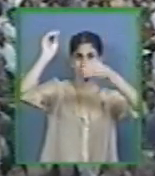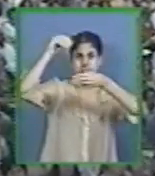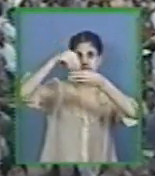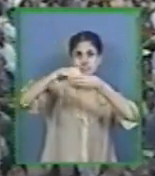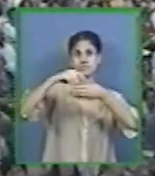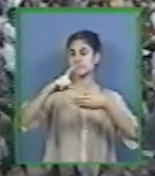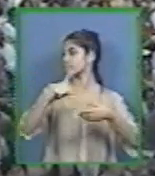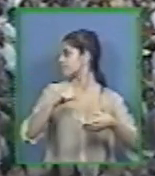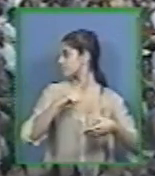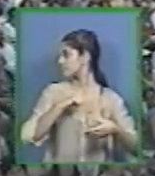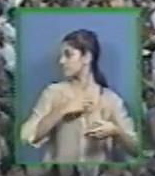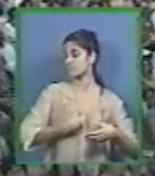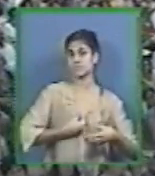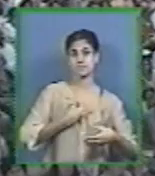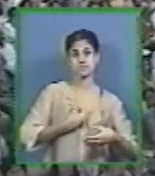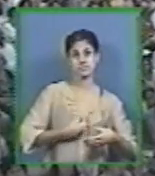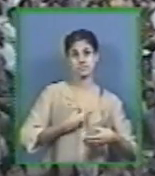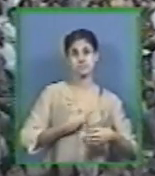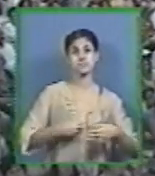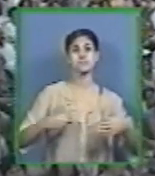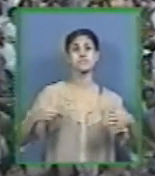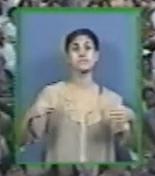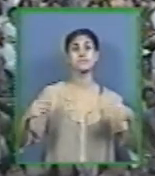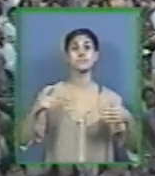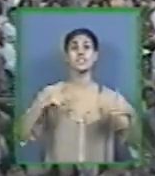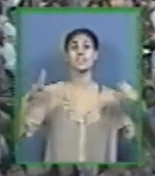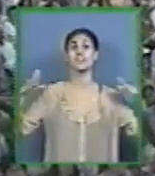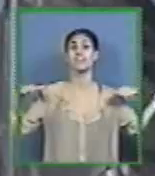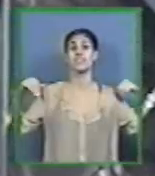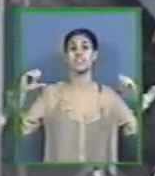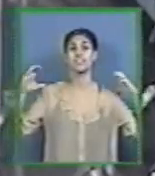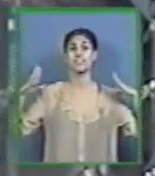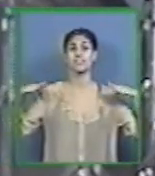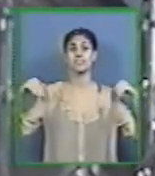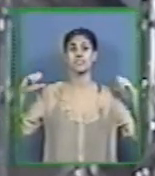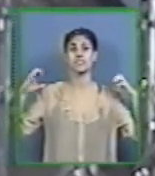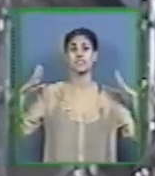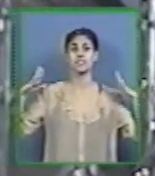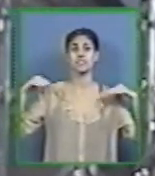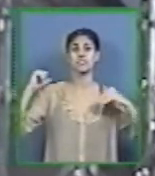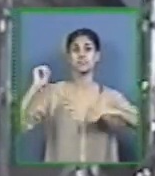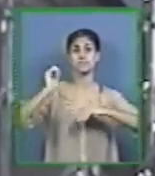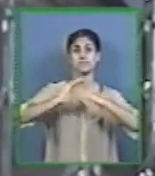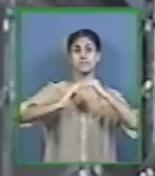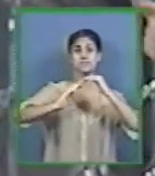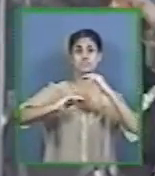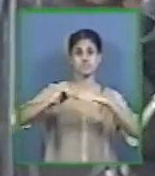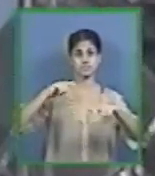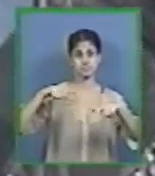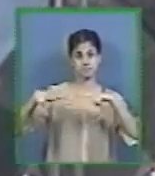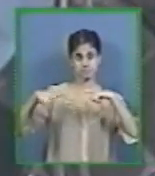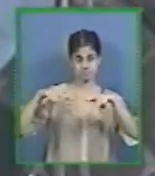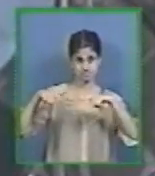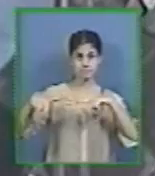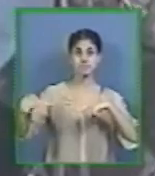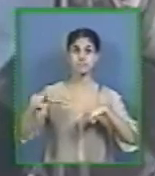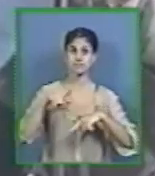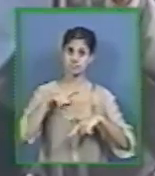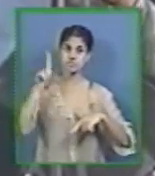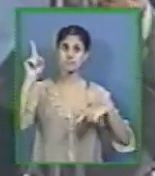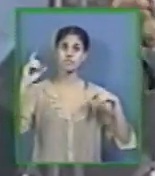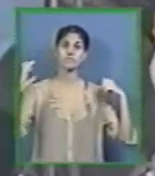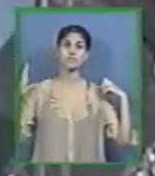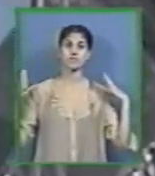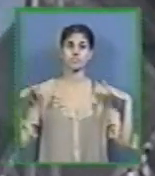Que fazem a obra de Deus Que são os anjos O homem tinha